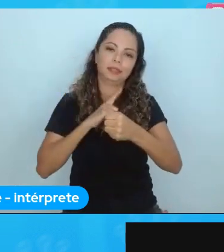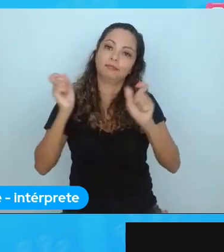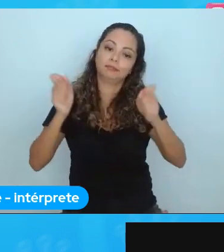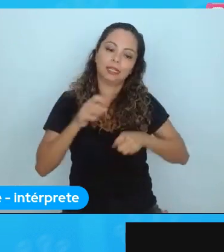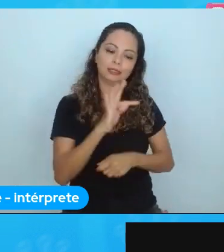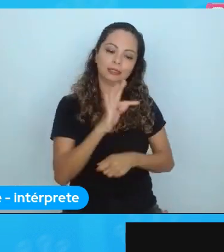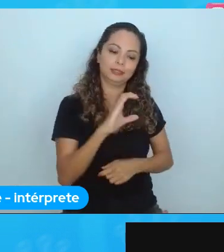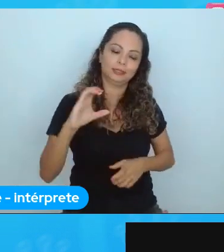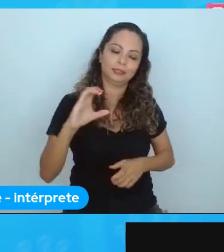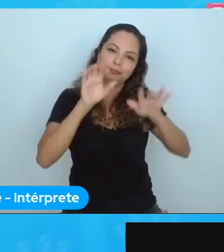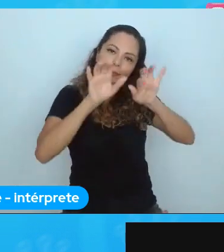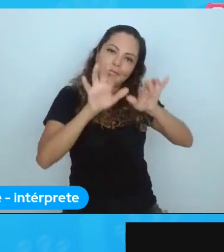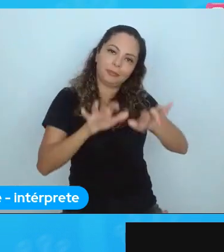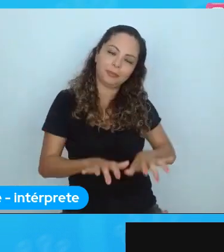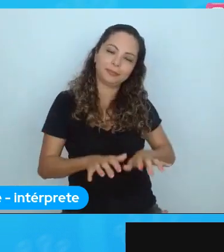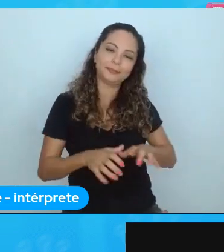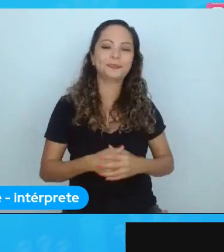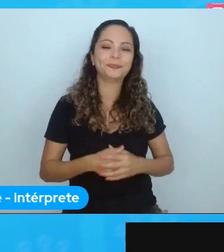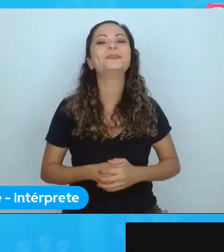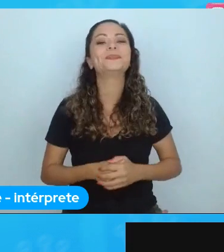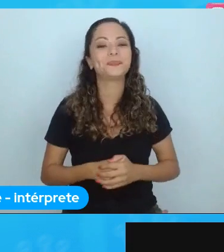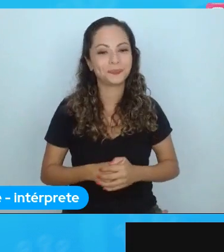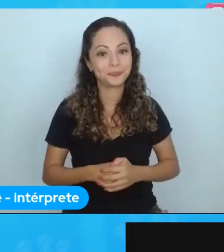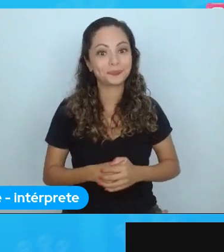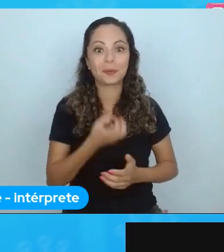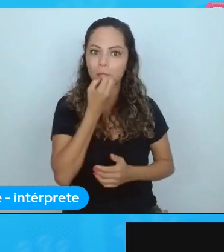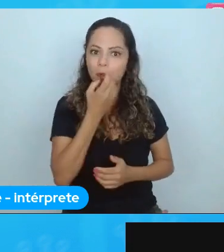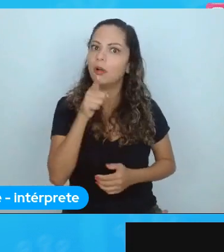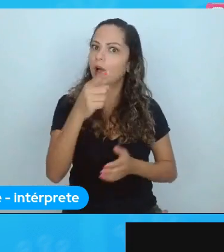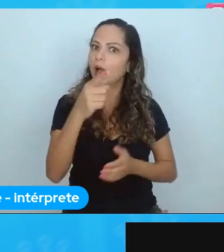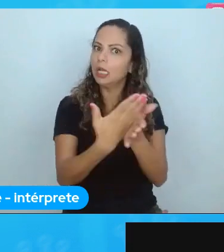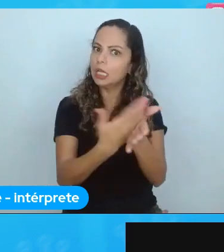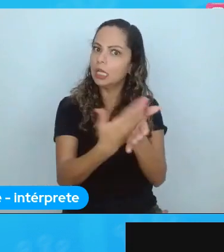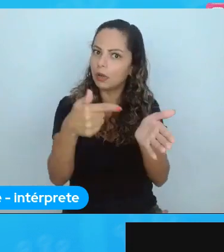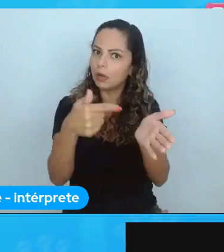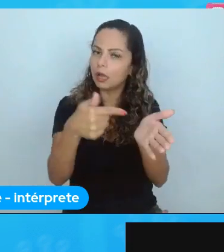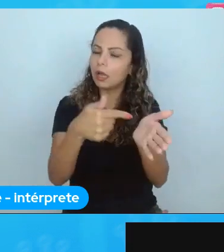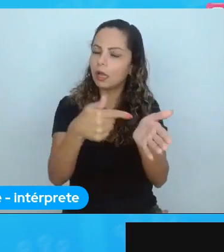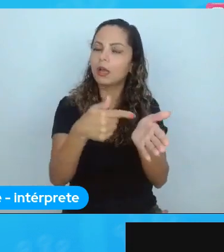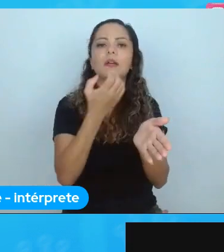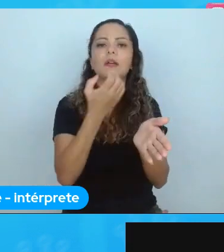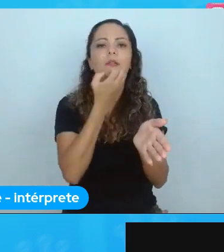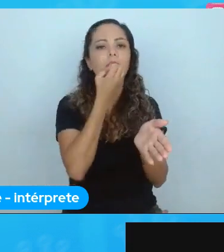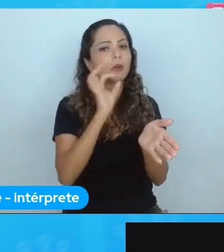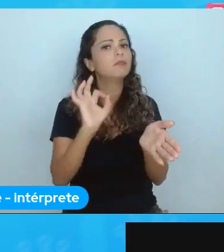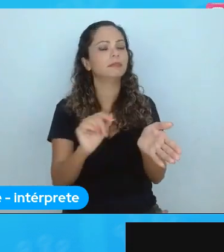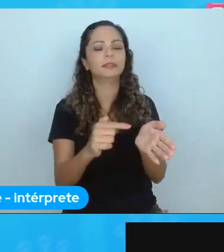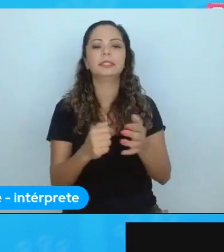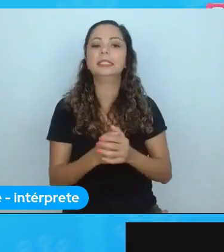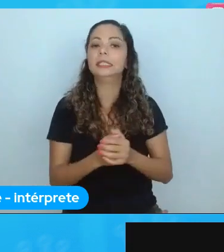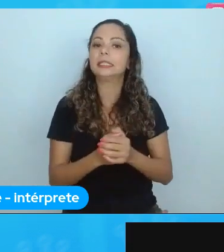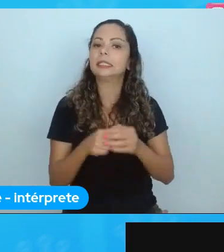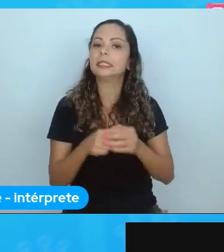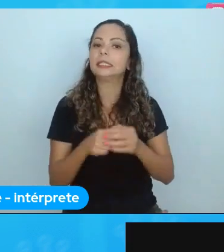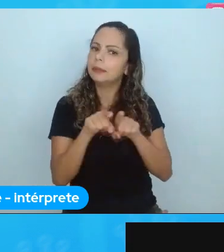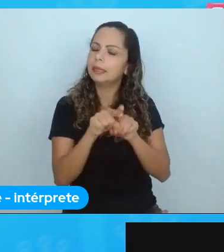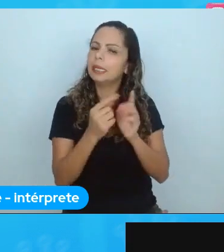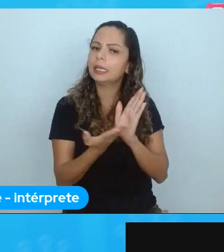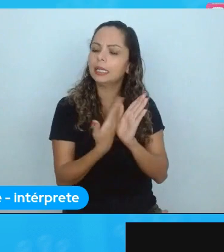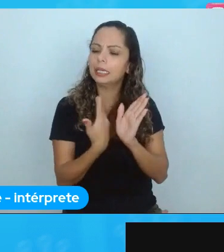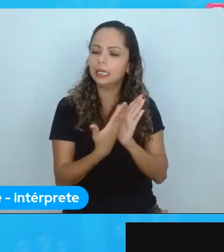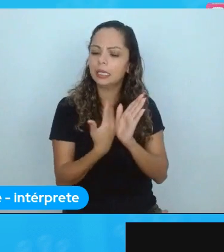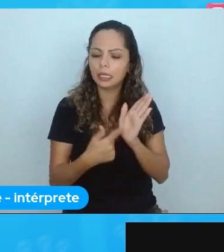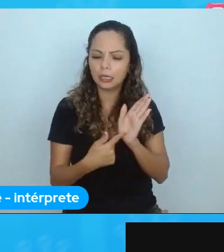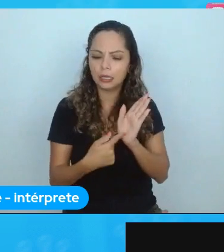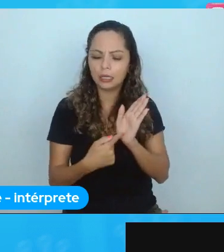Que bom. Também recomendo esse livro. Ah, e tem um livro que foi apresentado do Diva